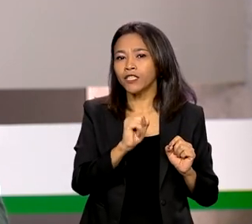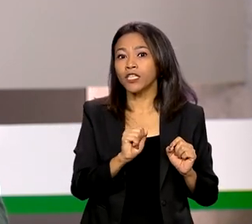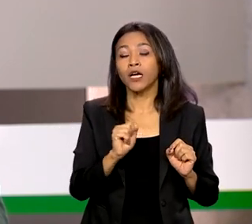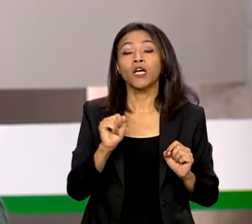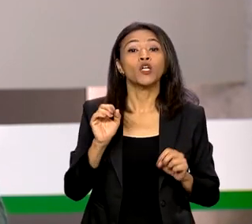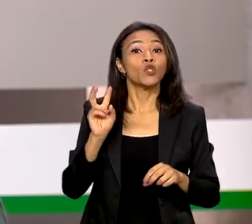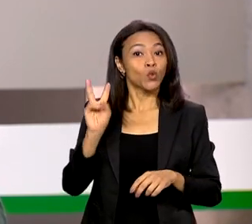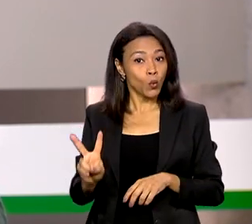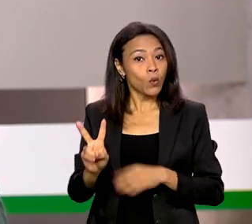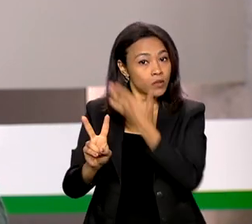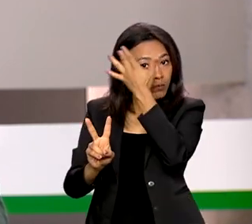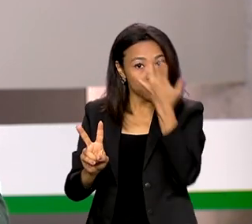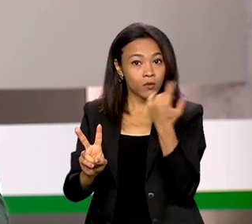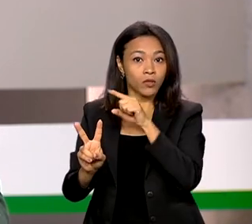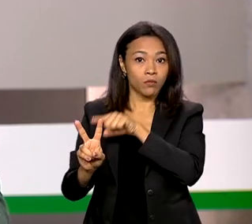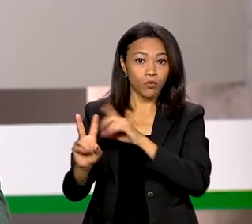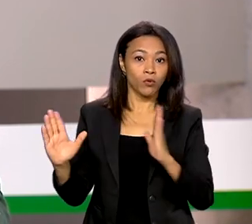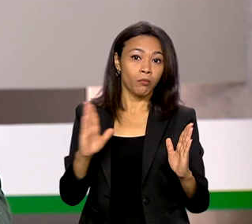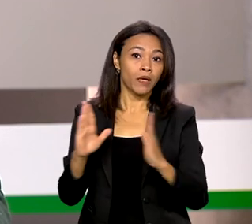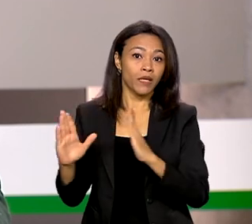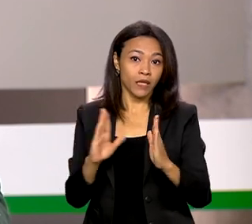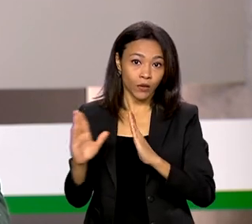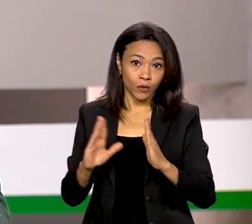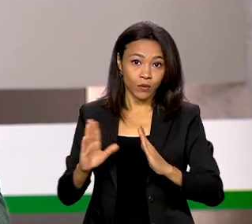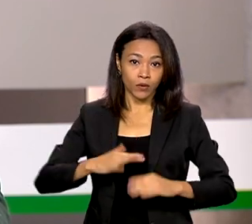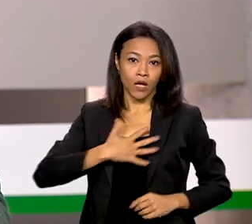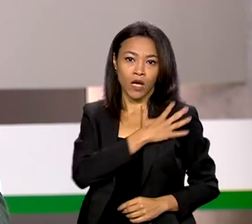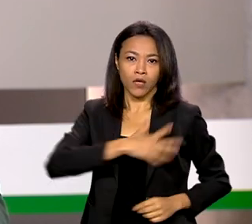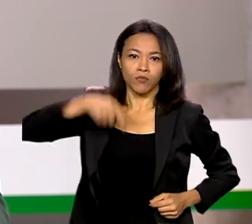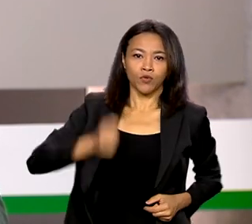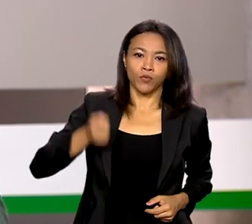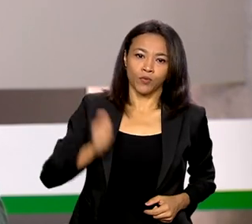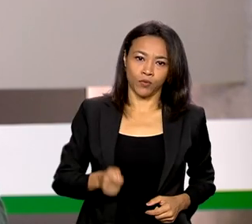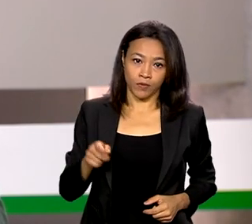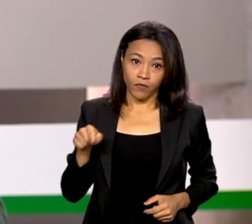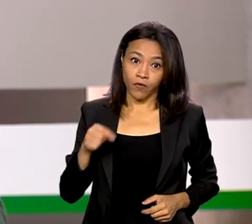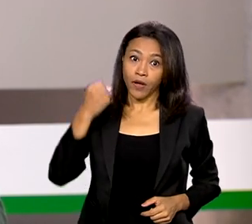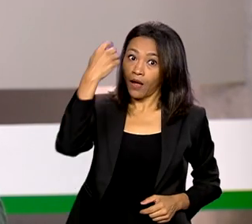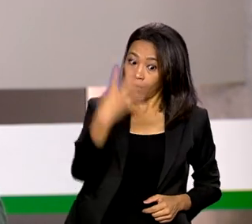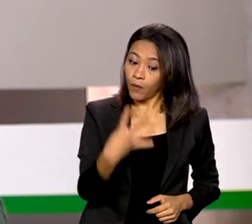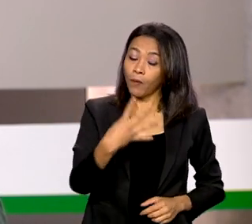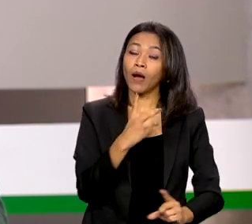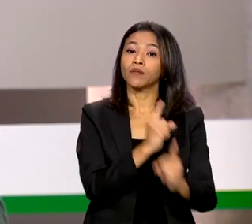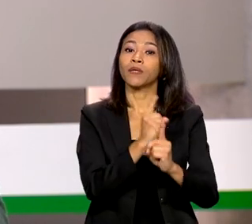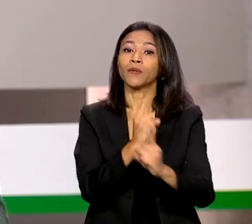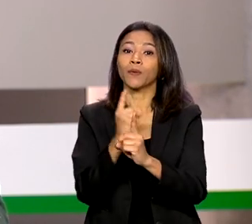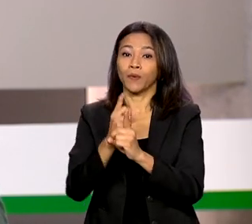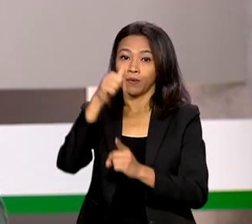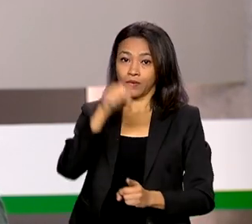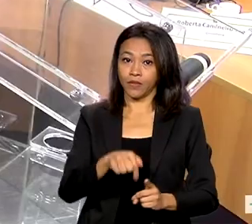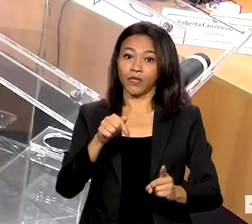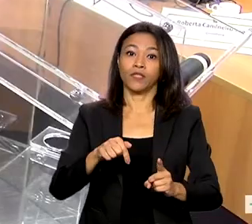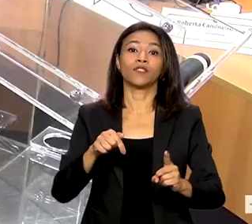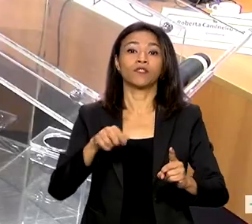das perseguições no período da ditadura militar. Foi a quarta sessão do colegiado realizada neste ano.